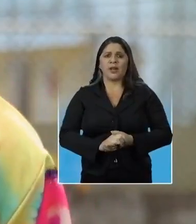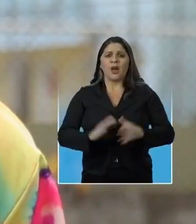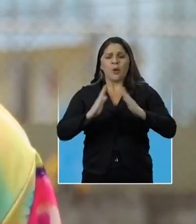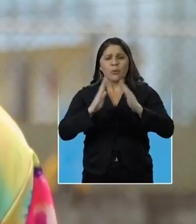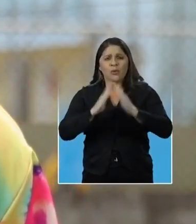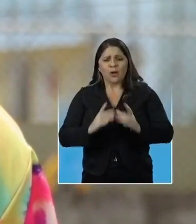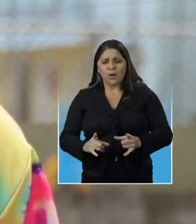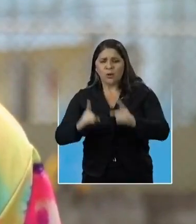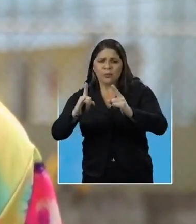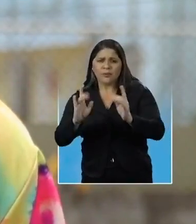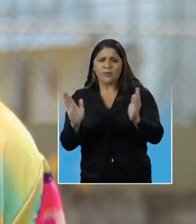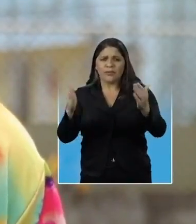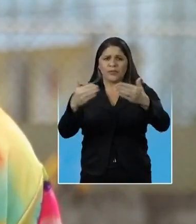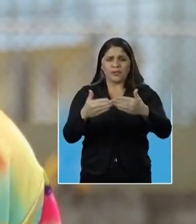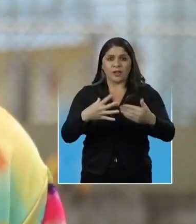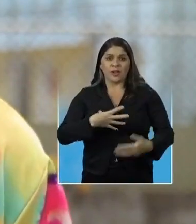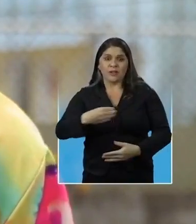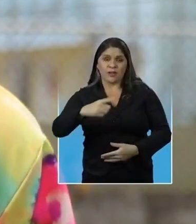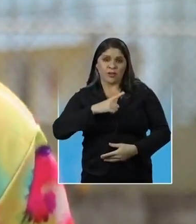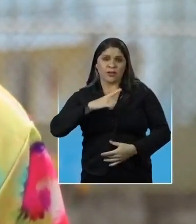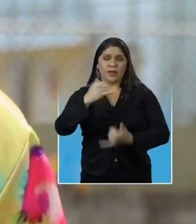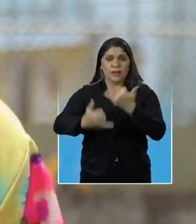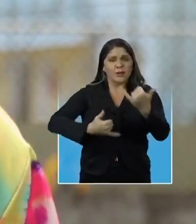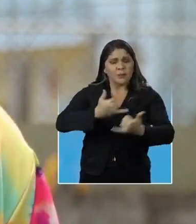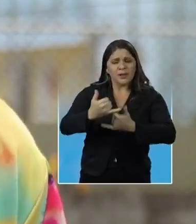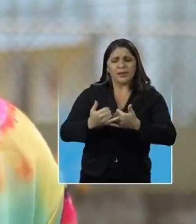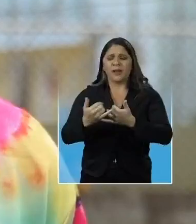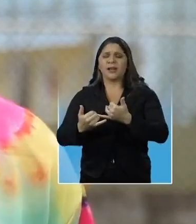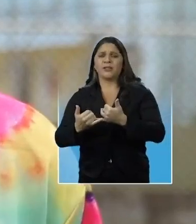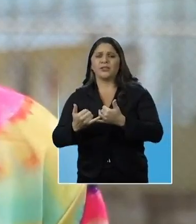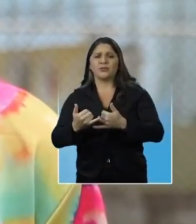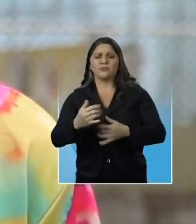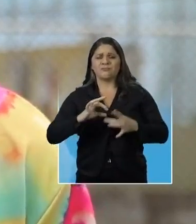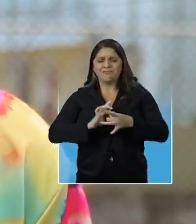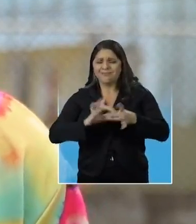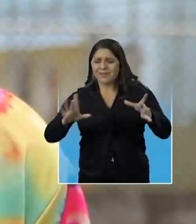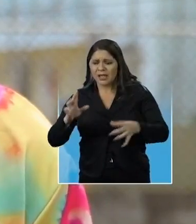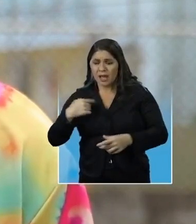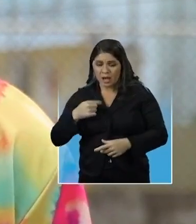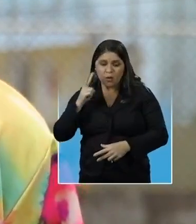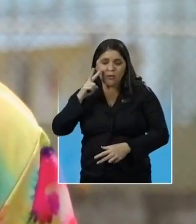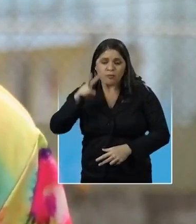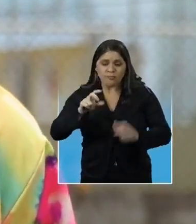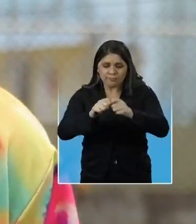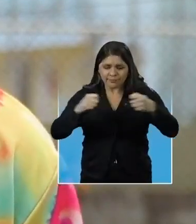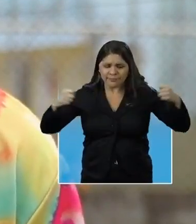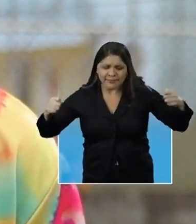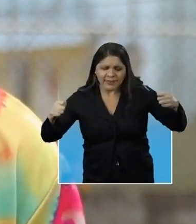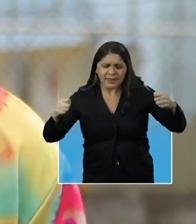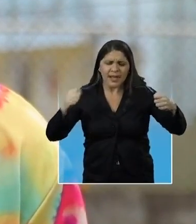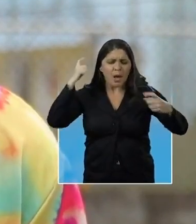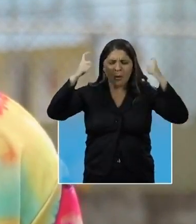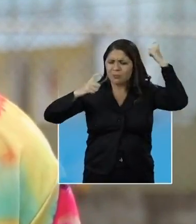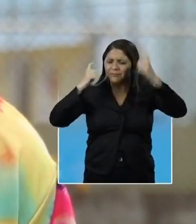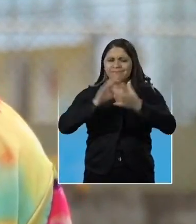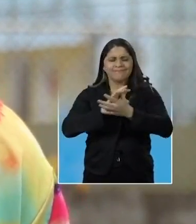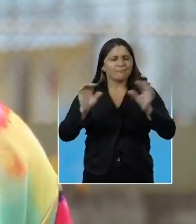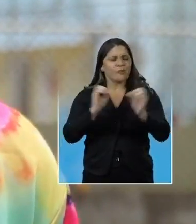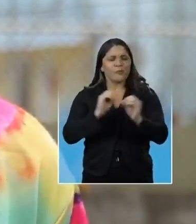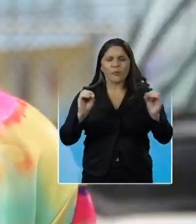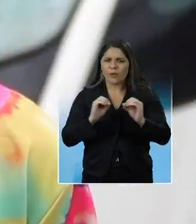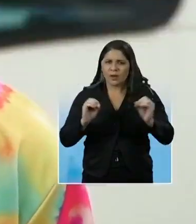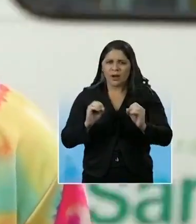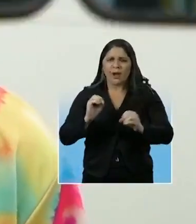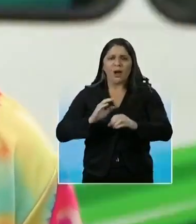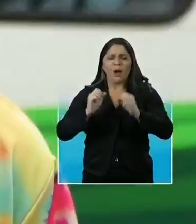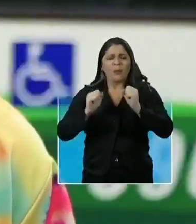fechado onde meus filhos podem ter a liberdade de estar brincando e eu vendo eles da janela, sem estar me preocupando, poder